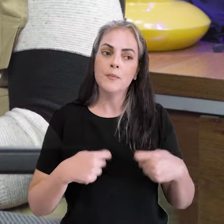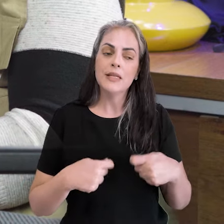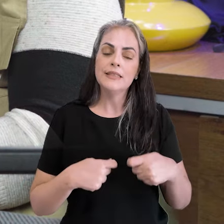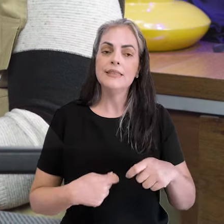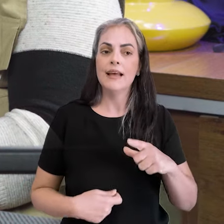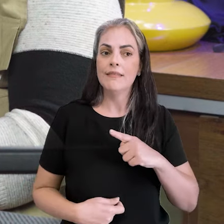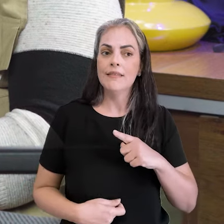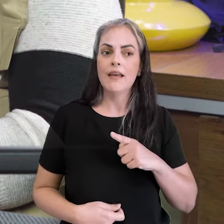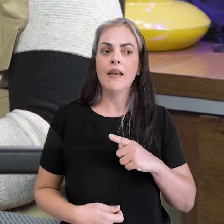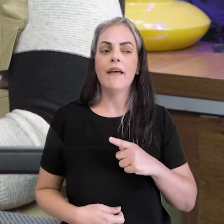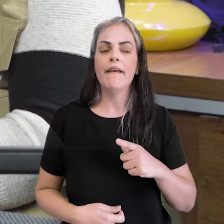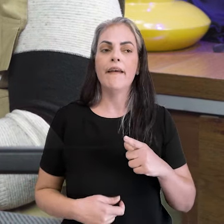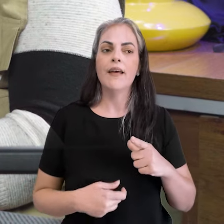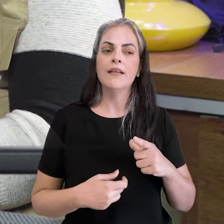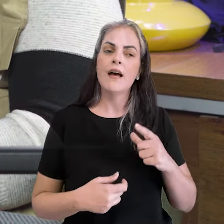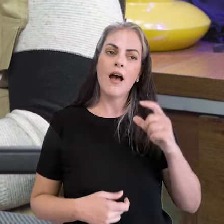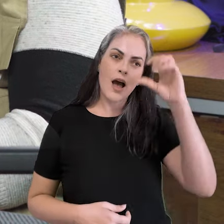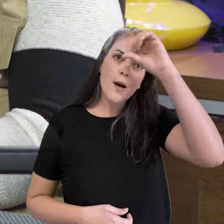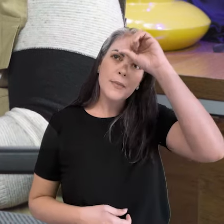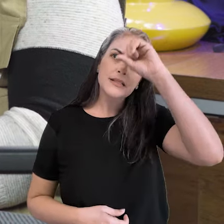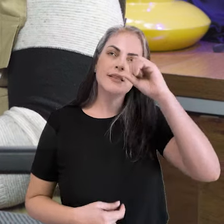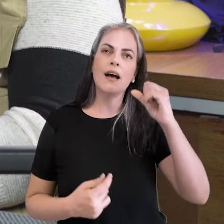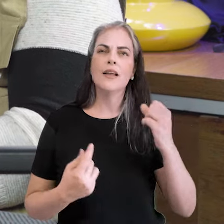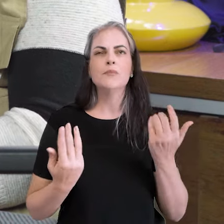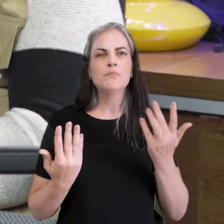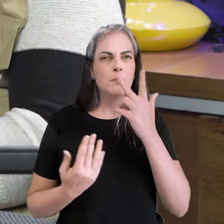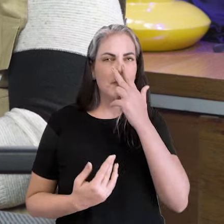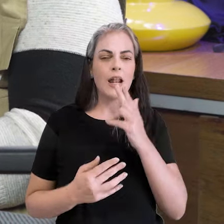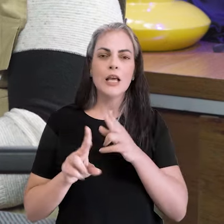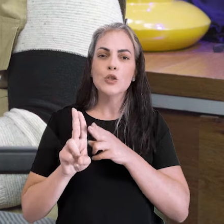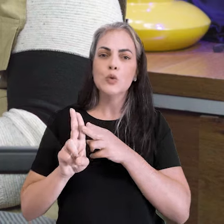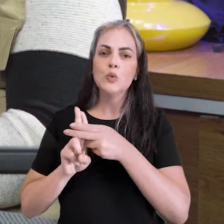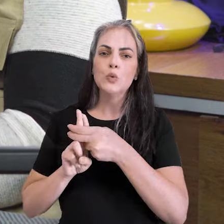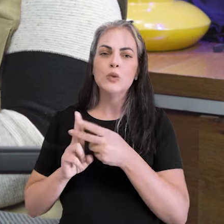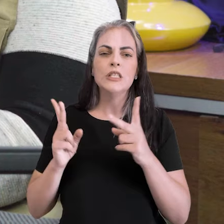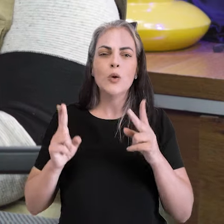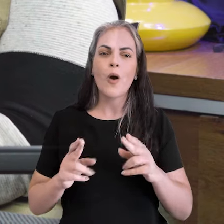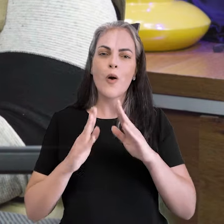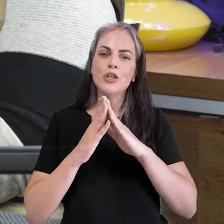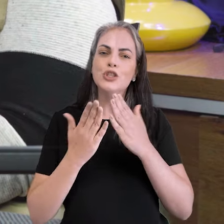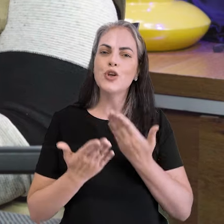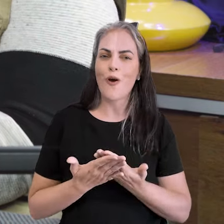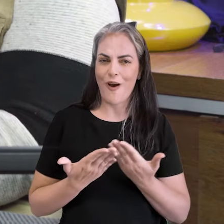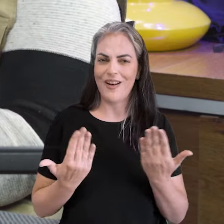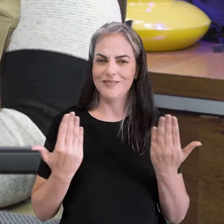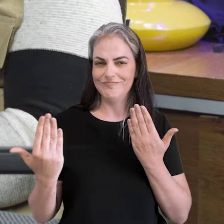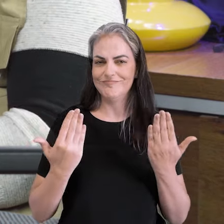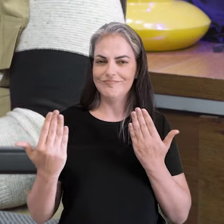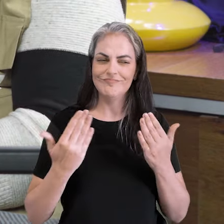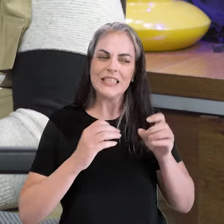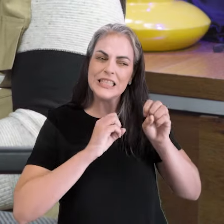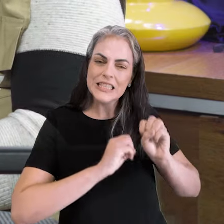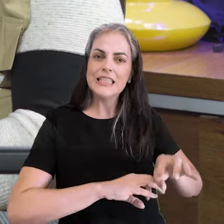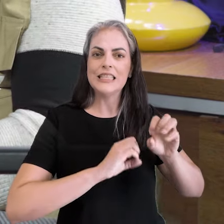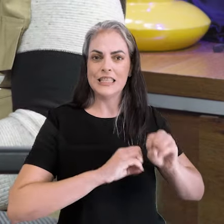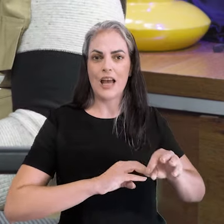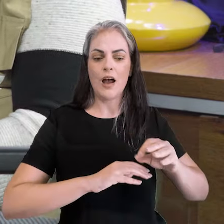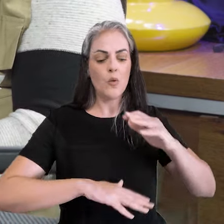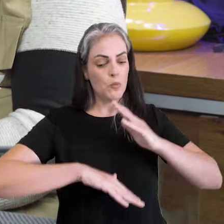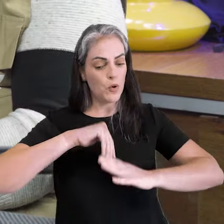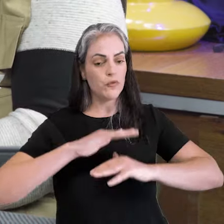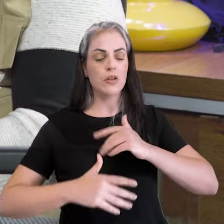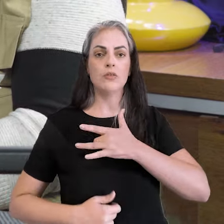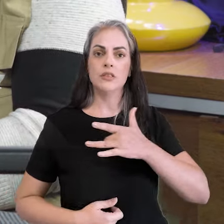uma cultura que faça do SUS uma escola, uma cultura que tenha o SUS como uma escola. Então, os próprios trabalhadores de saúde